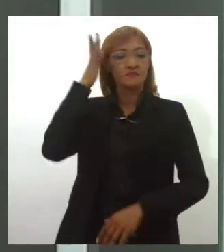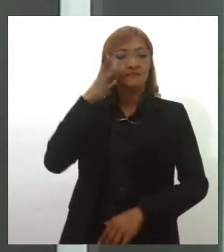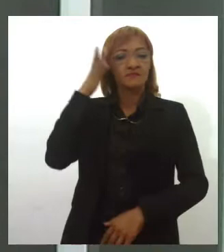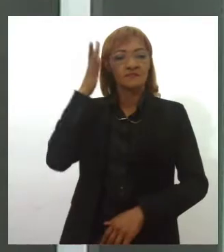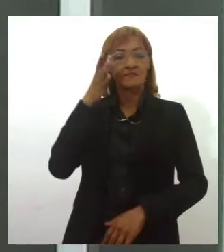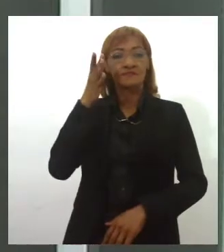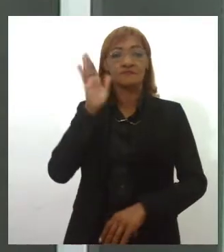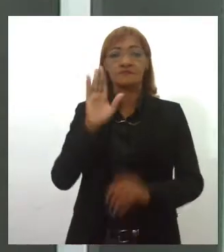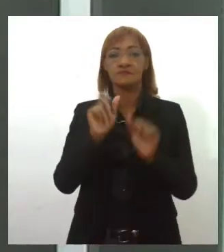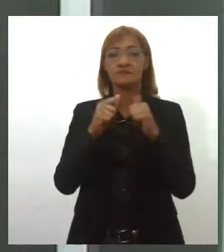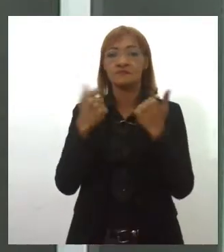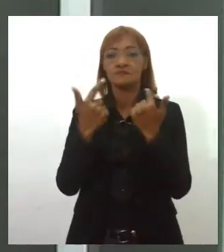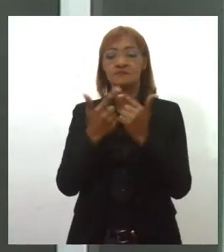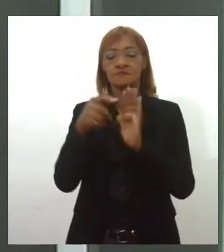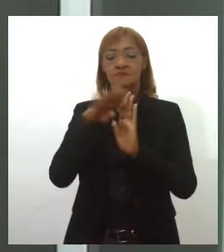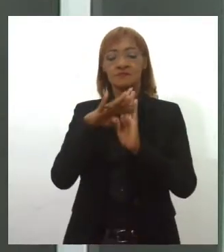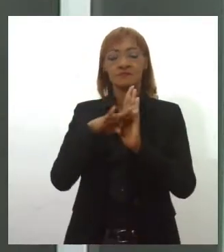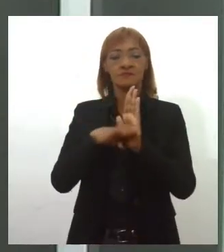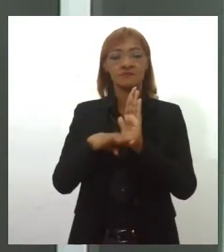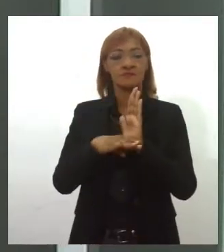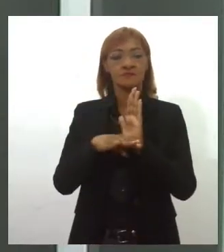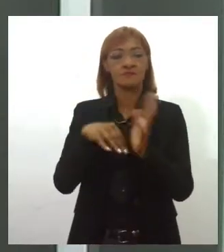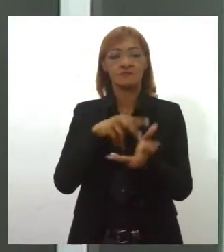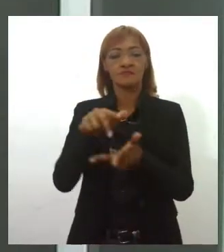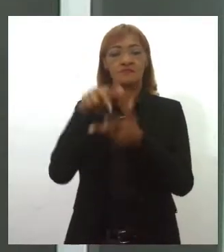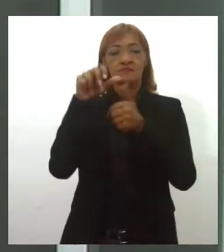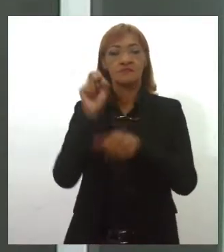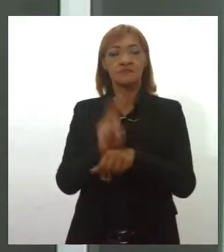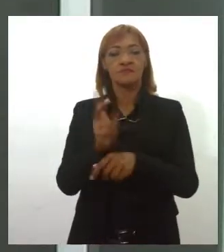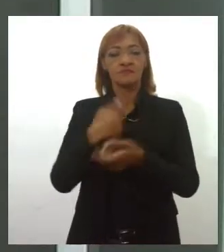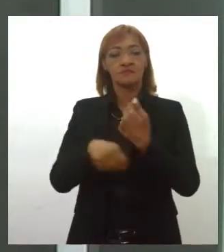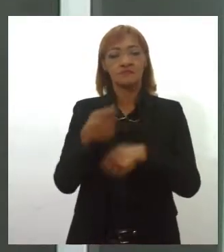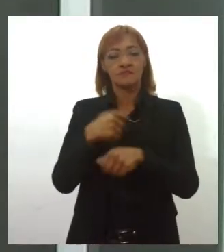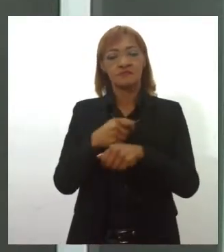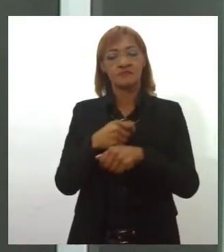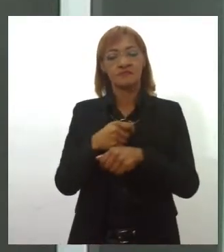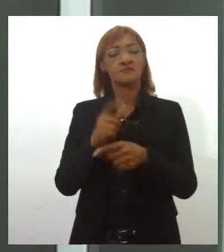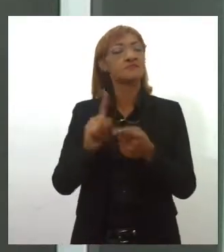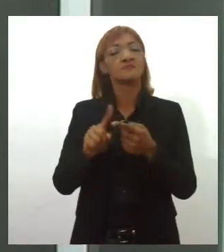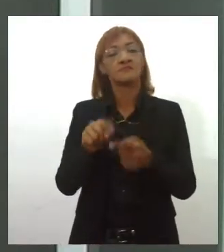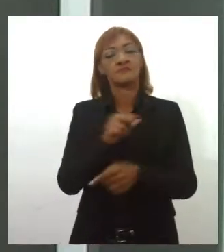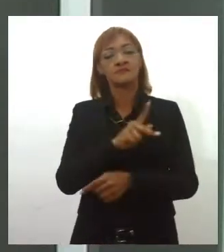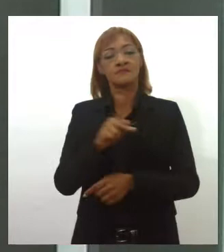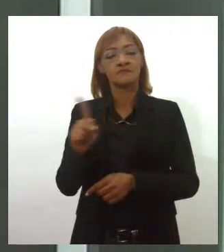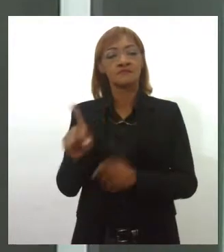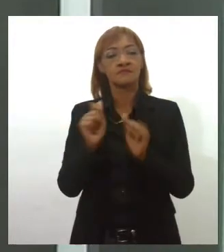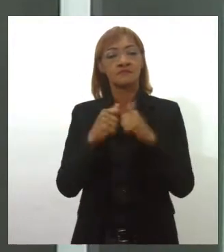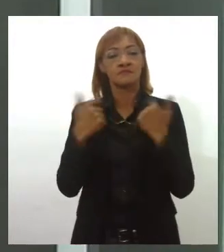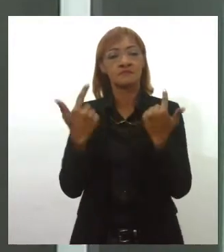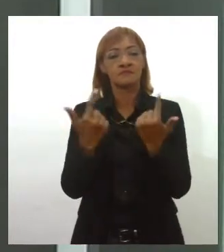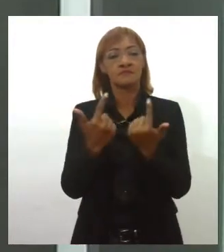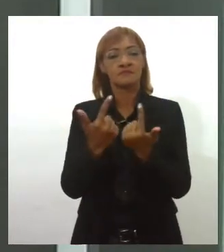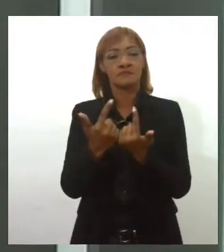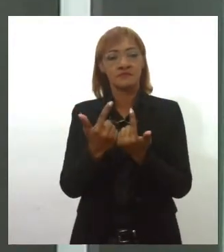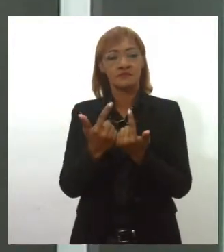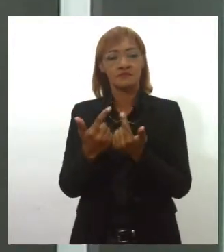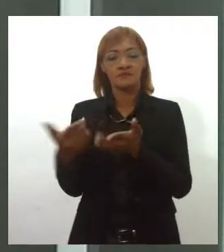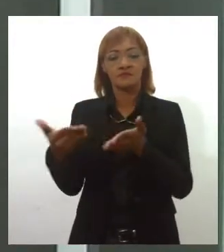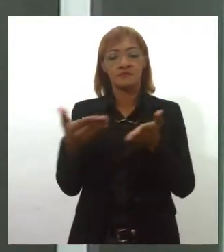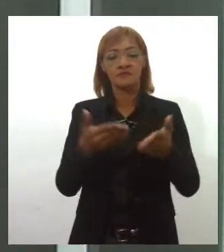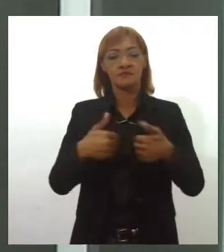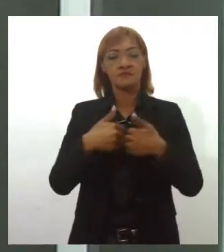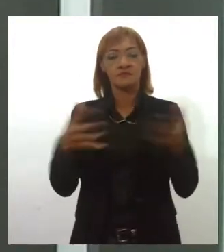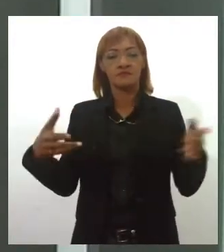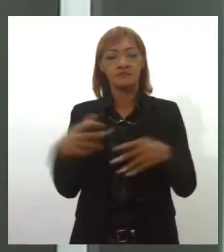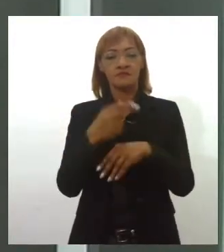para apresentação do Plano de Emprego e Sustentabilidade Econômica. O presidente da Assembleia Legislativa de Sergipe participa de inauguração